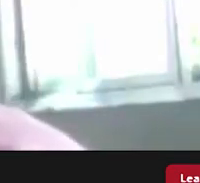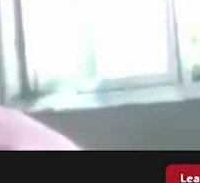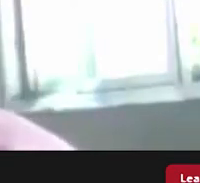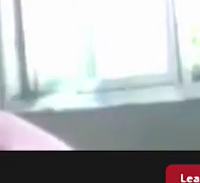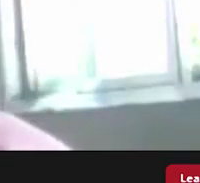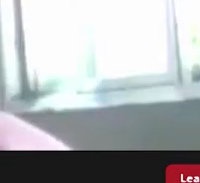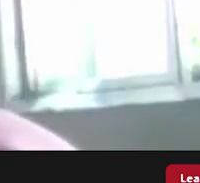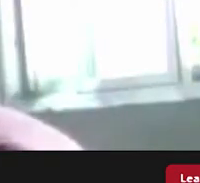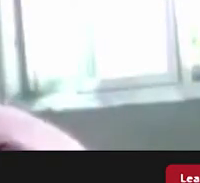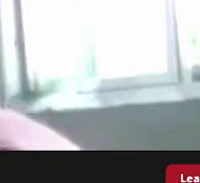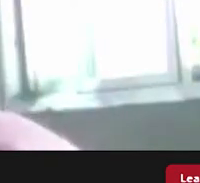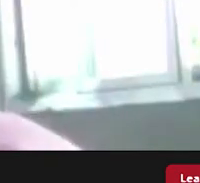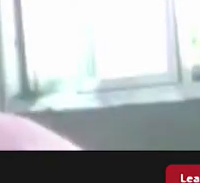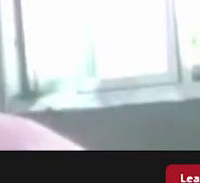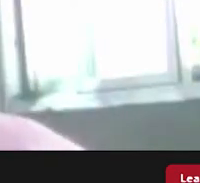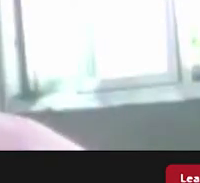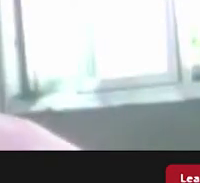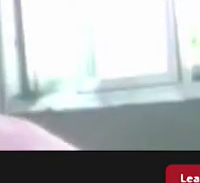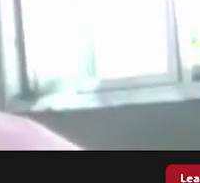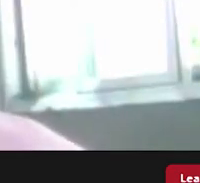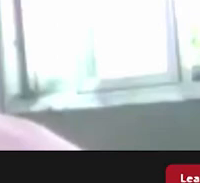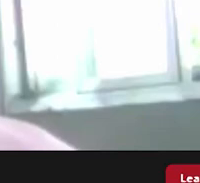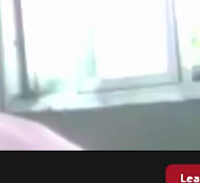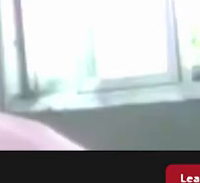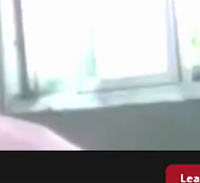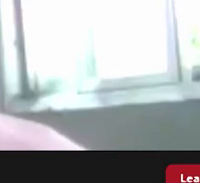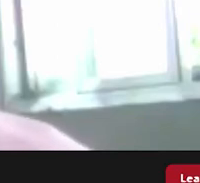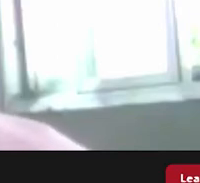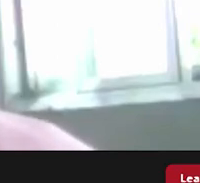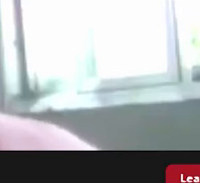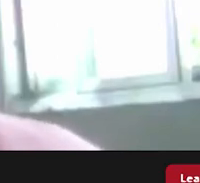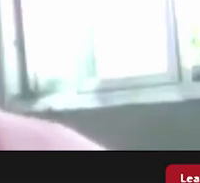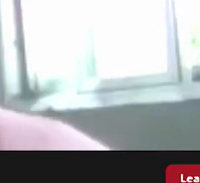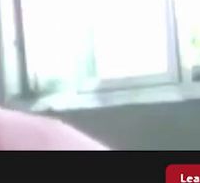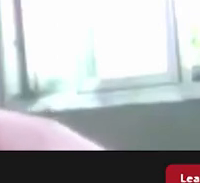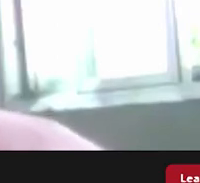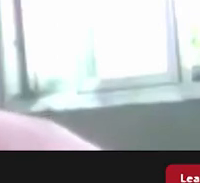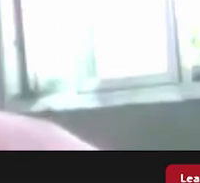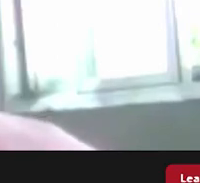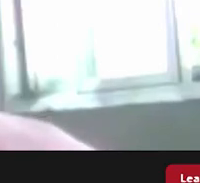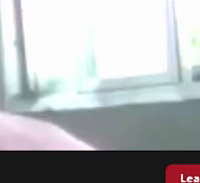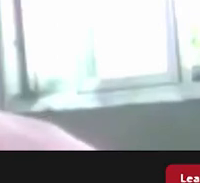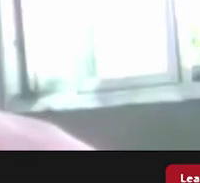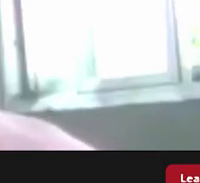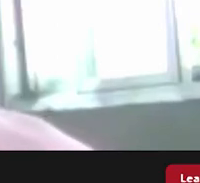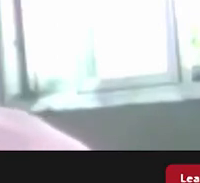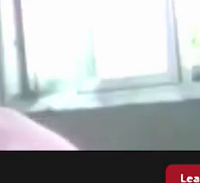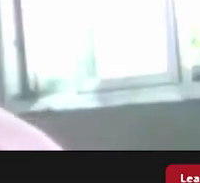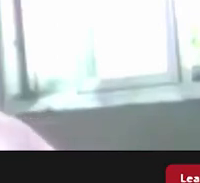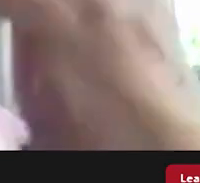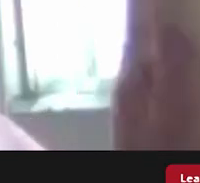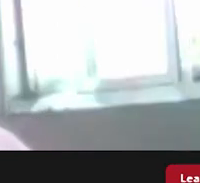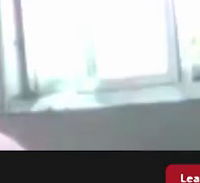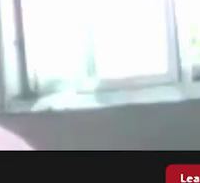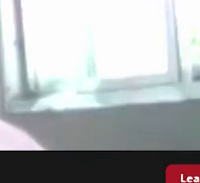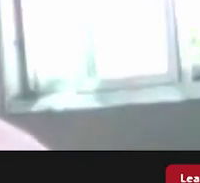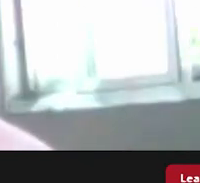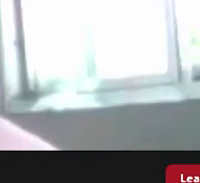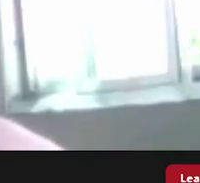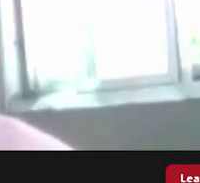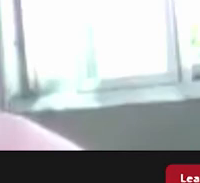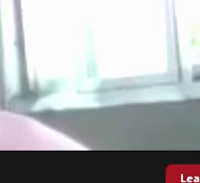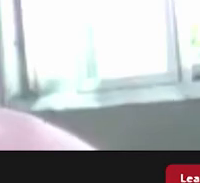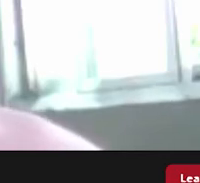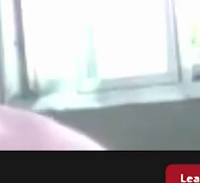daquelas que foram devidamente pontuadas pelos representantes pela Luciene Figueiredo que é superintendente de Puseus a Rita de